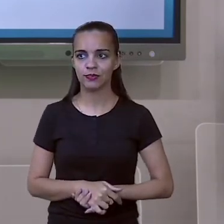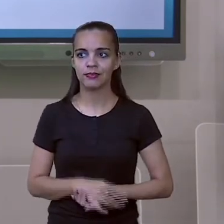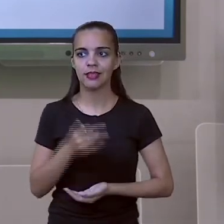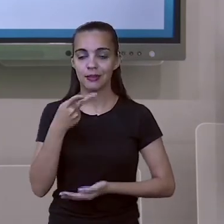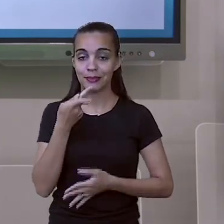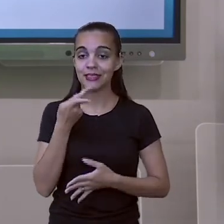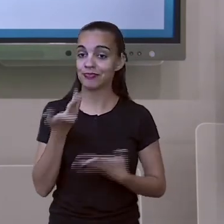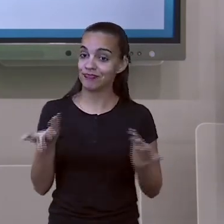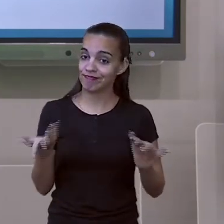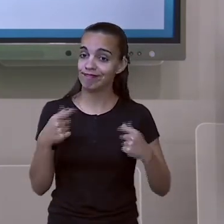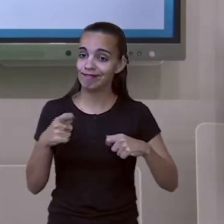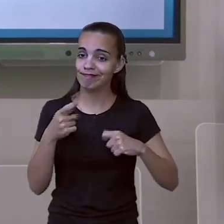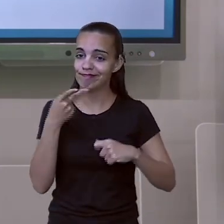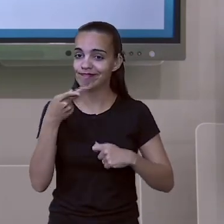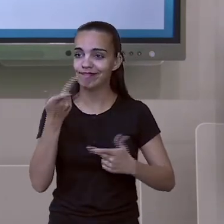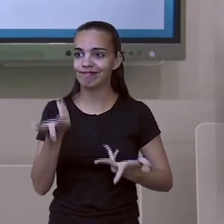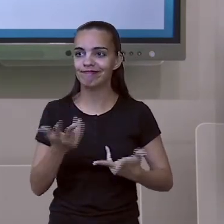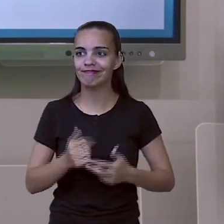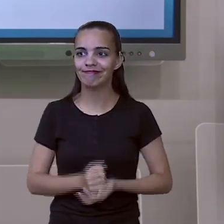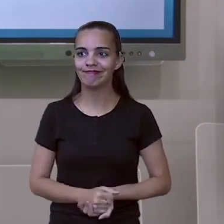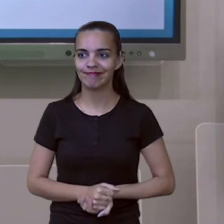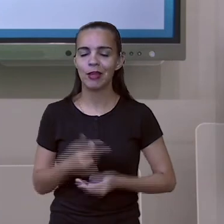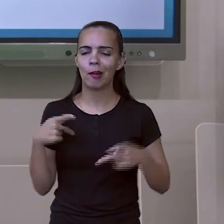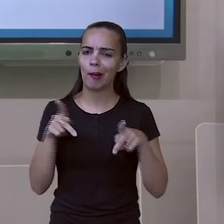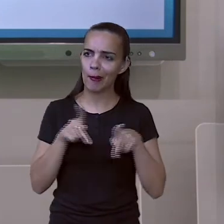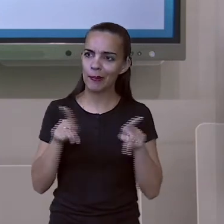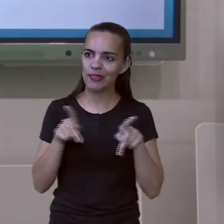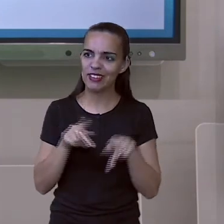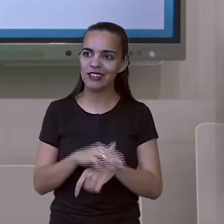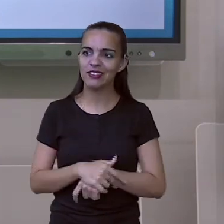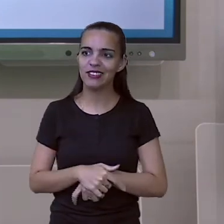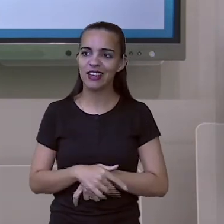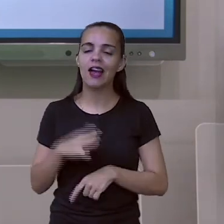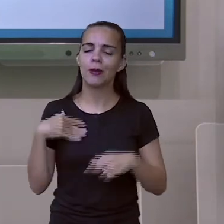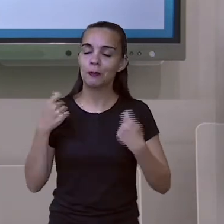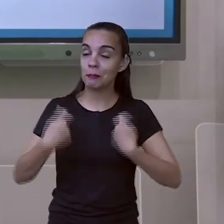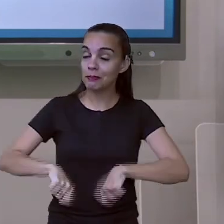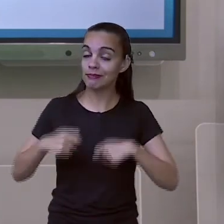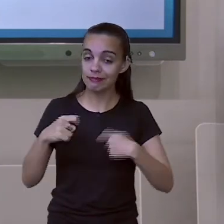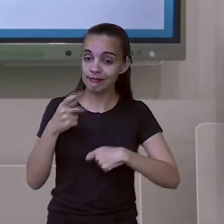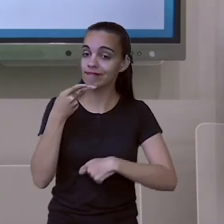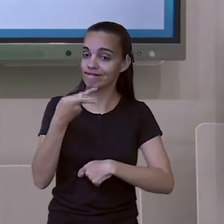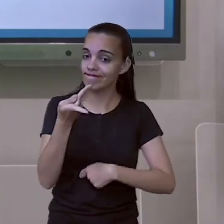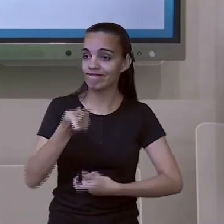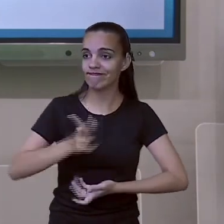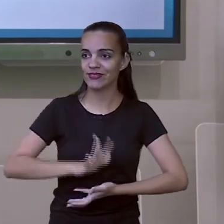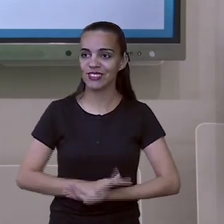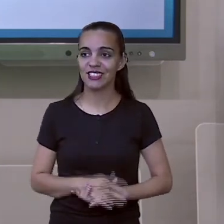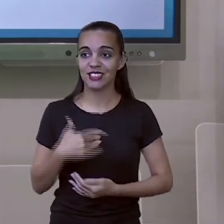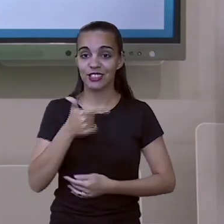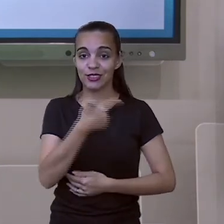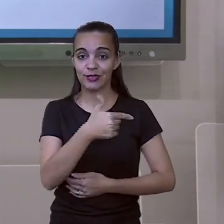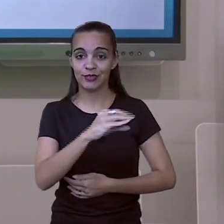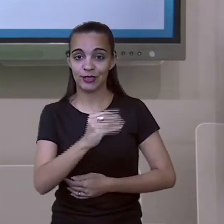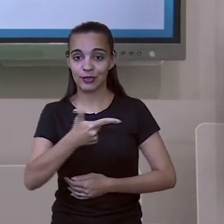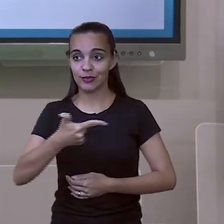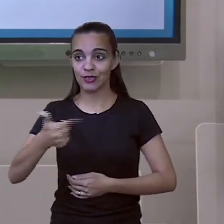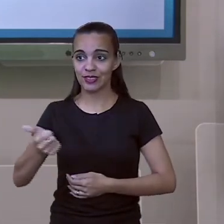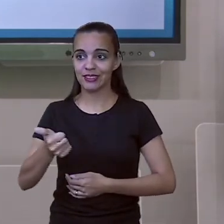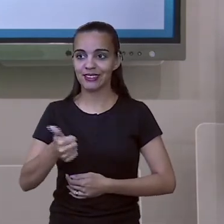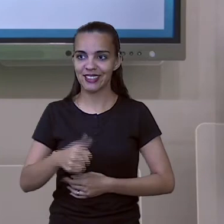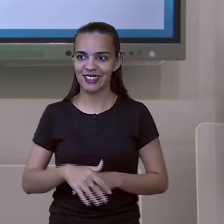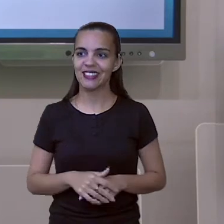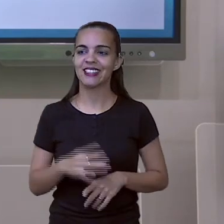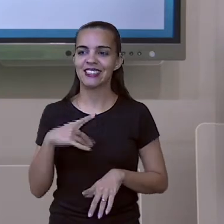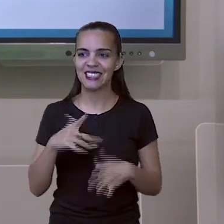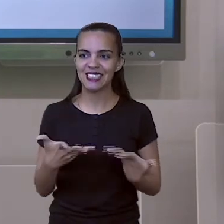sobre isso. Mas, como professor, eu devo falar para vocês que 2021 foi o